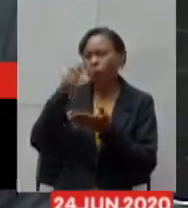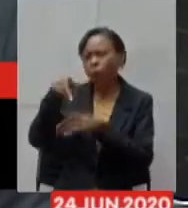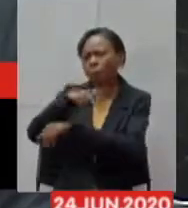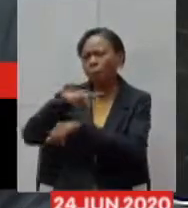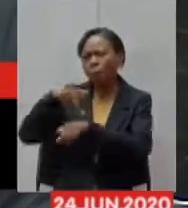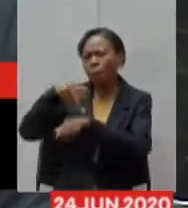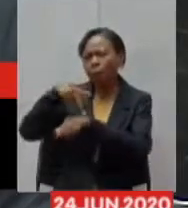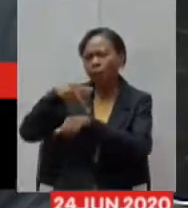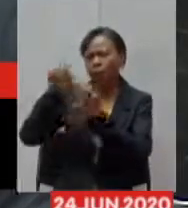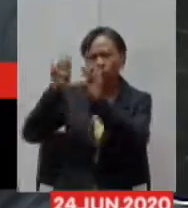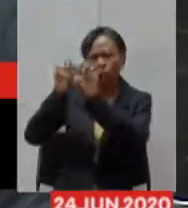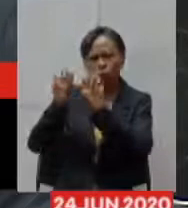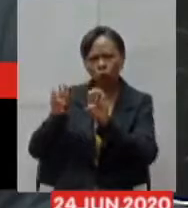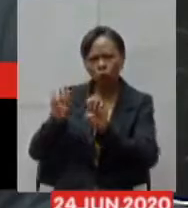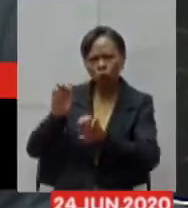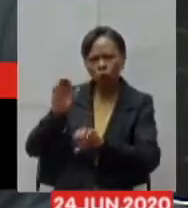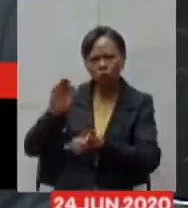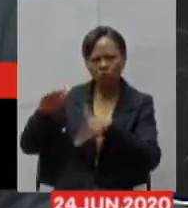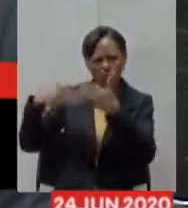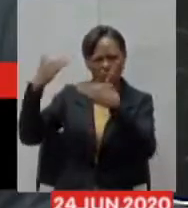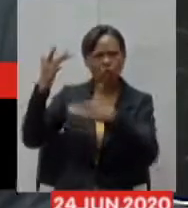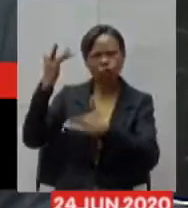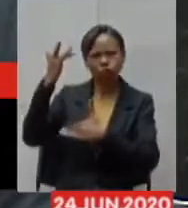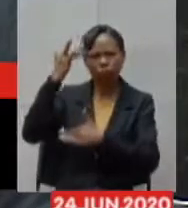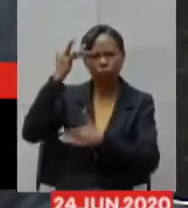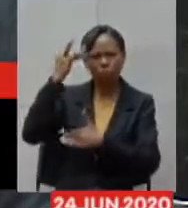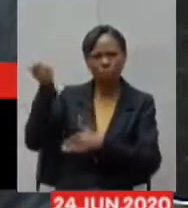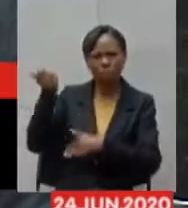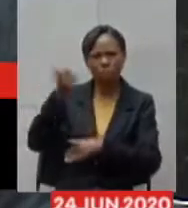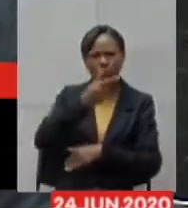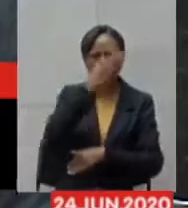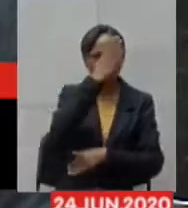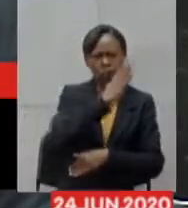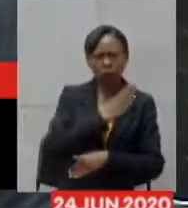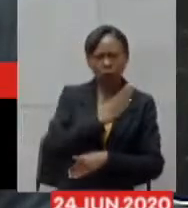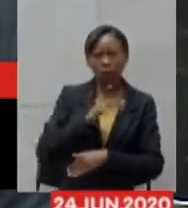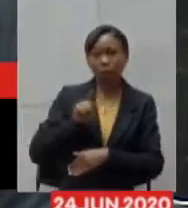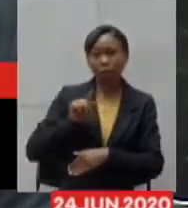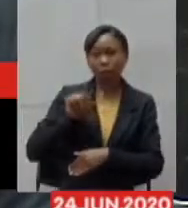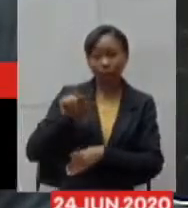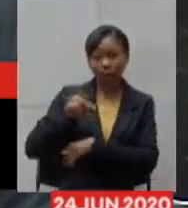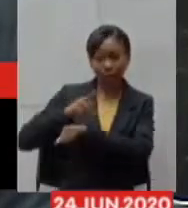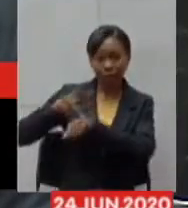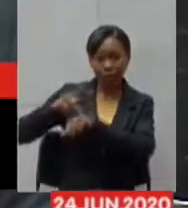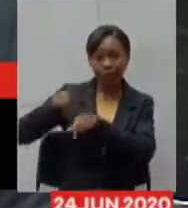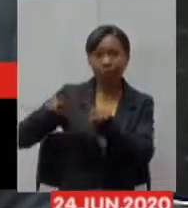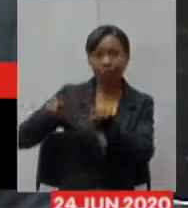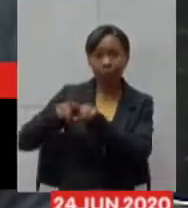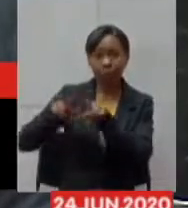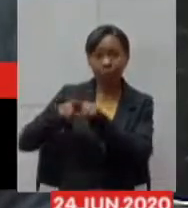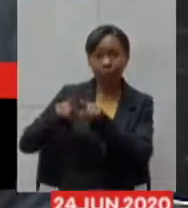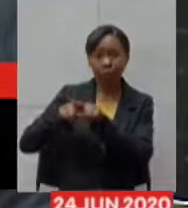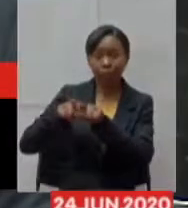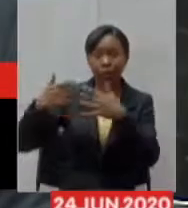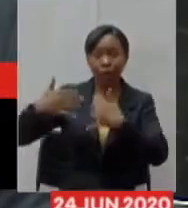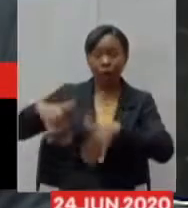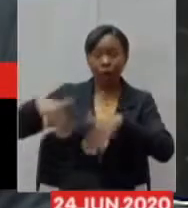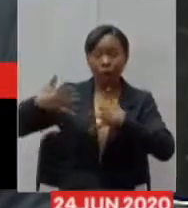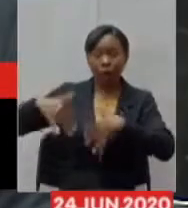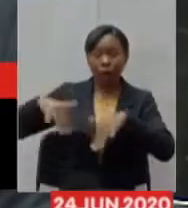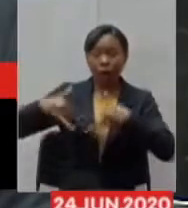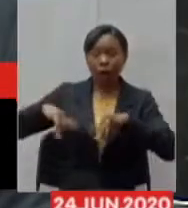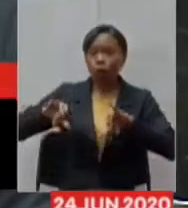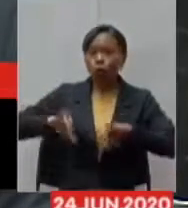avançada muito mais robusta do que o Brasil passaram muitos apertos porque não tiveram um